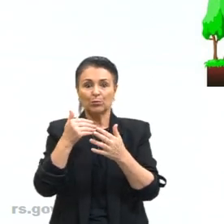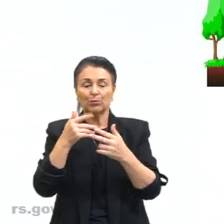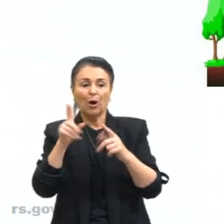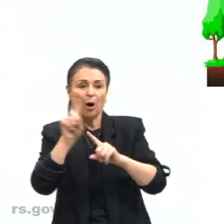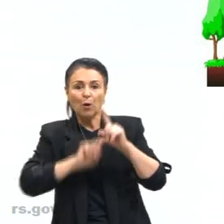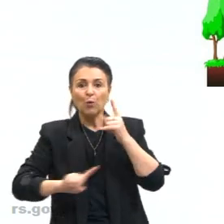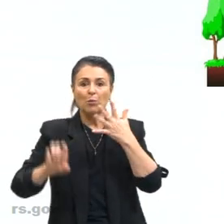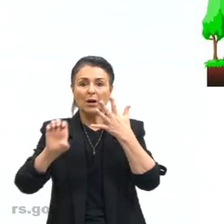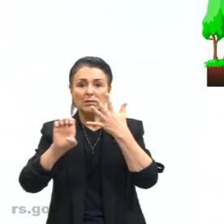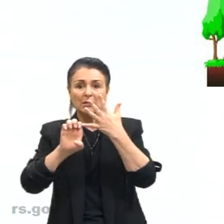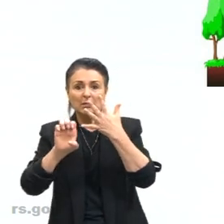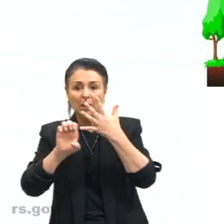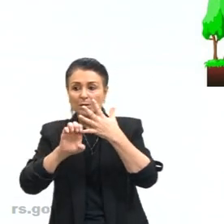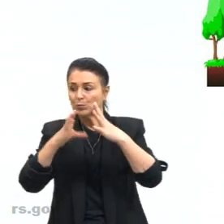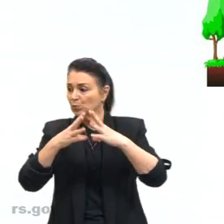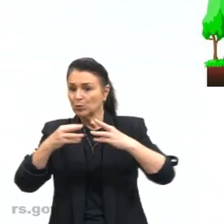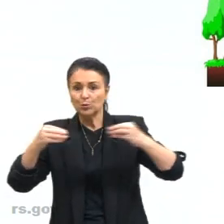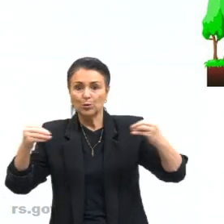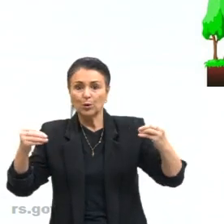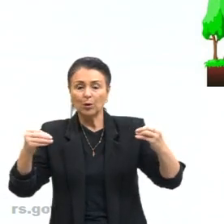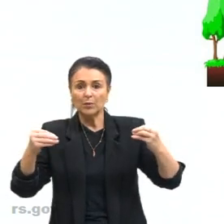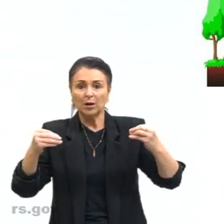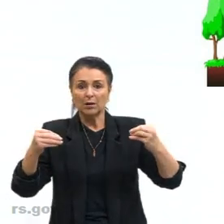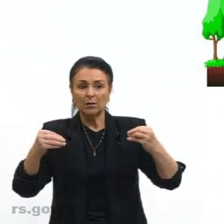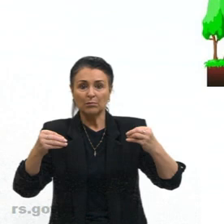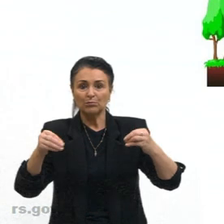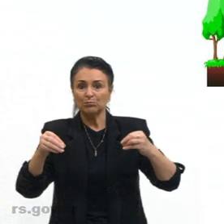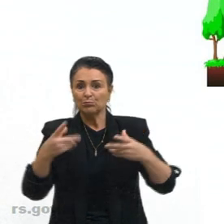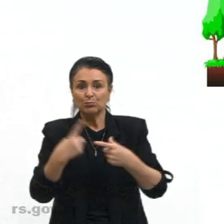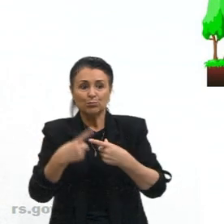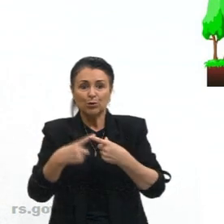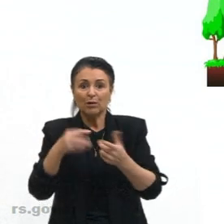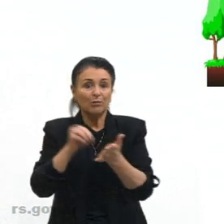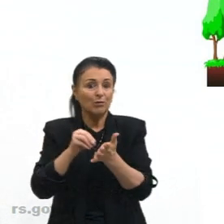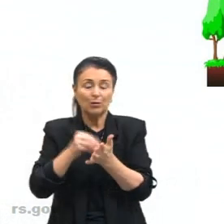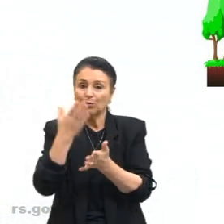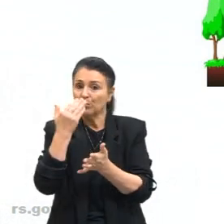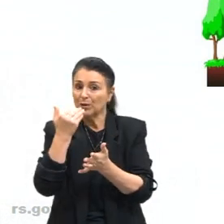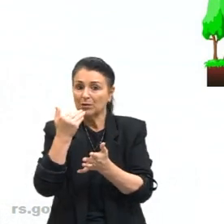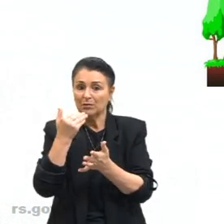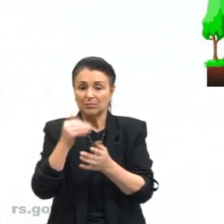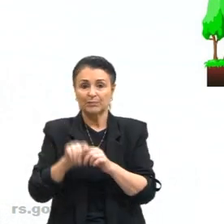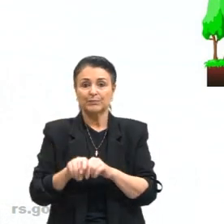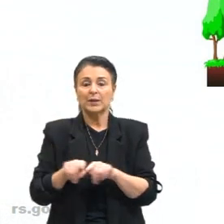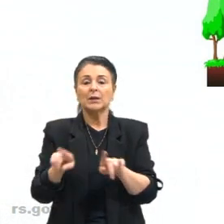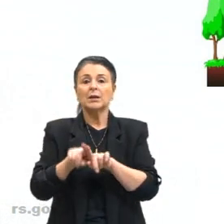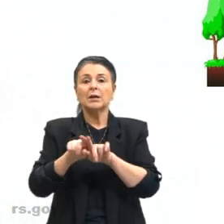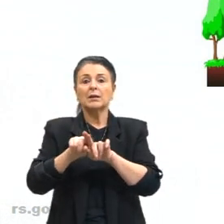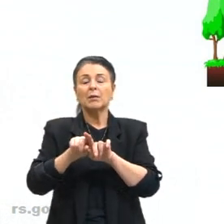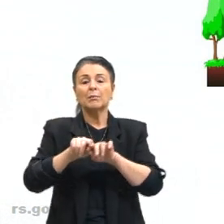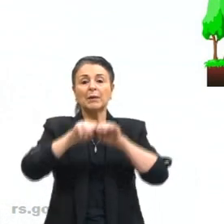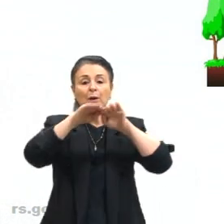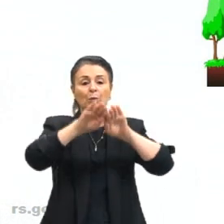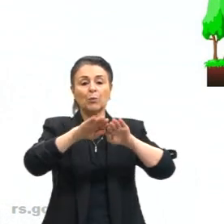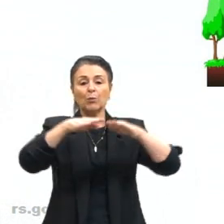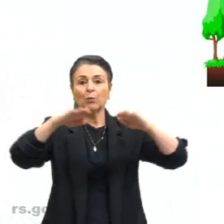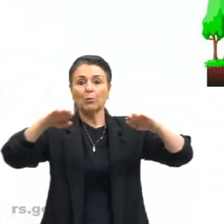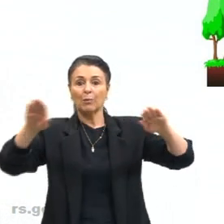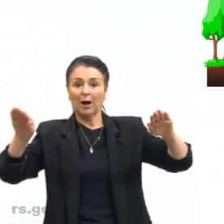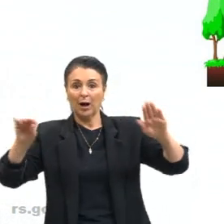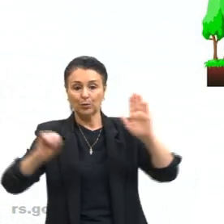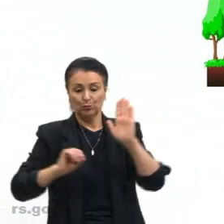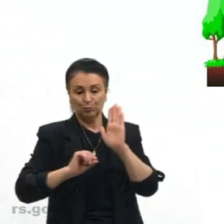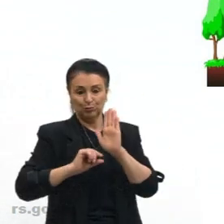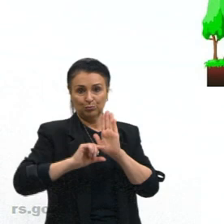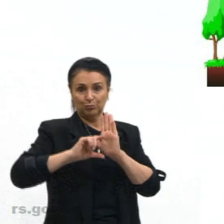espécies vão acabar sumindo, né, desaparecendo por causa disso. O nível do mar também pode vir a subir, né, porque se tu vai